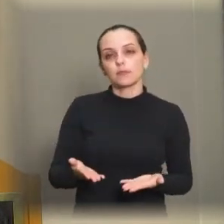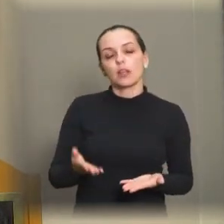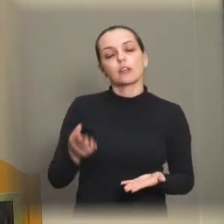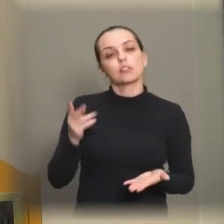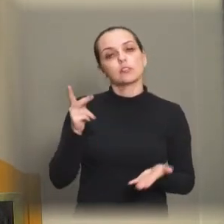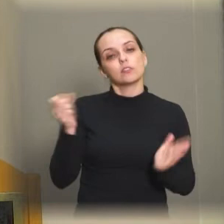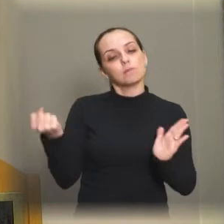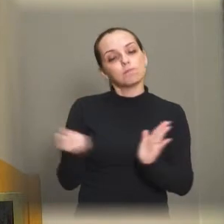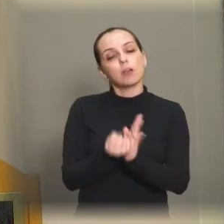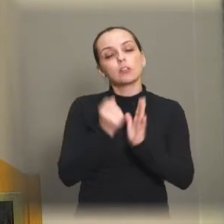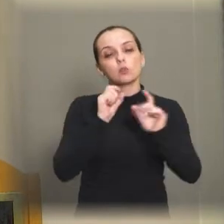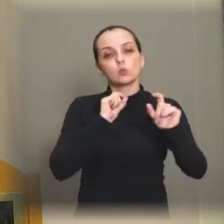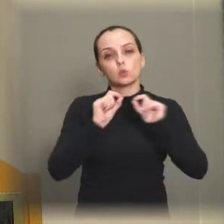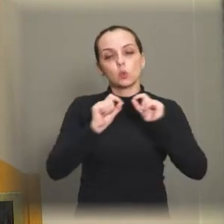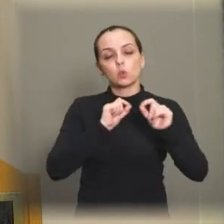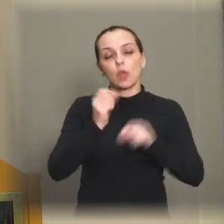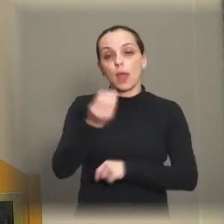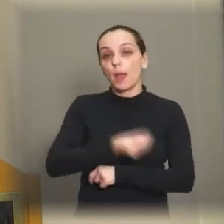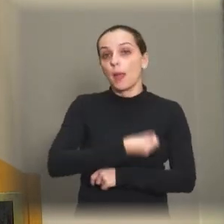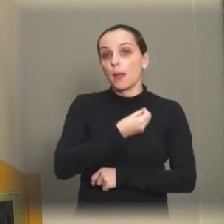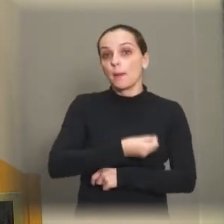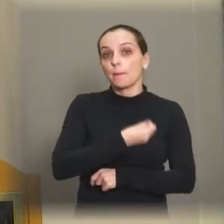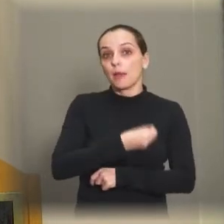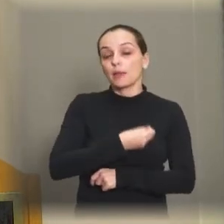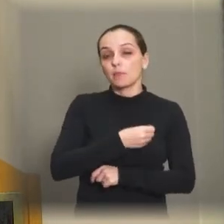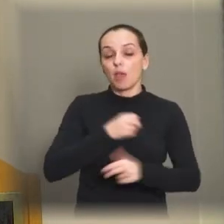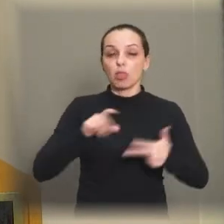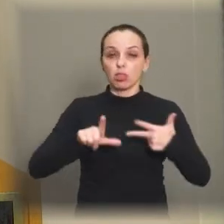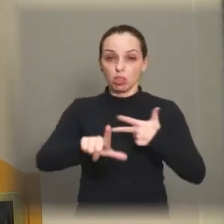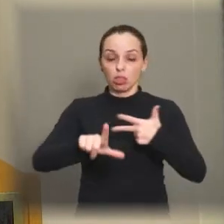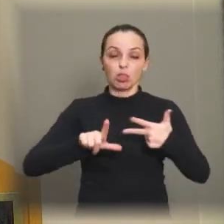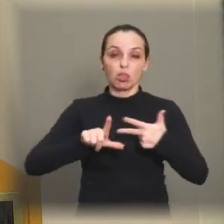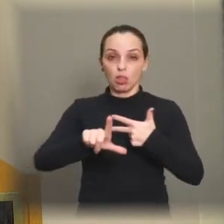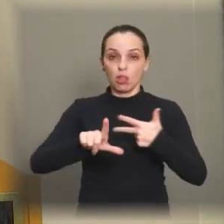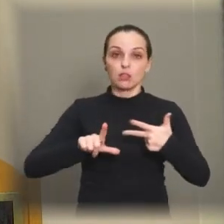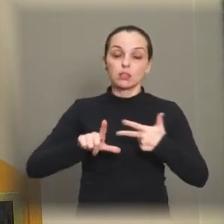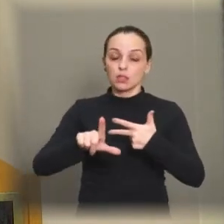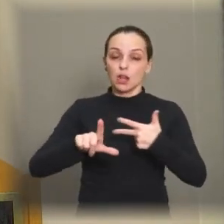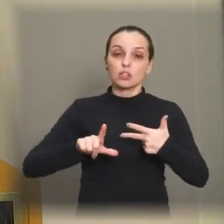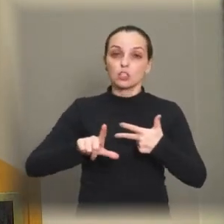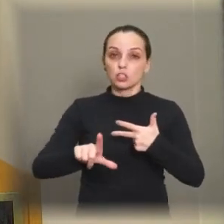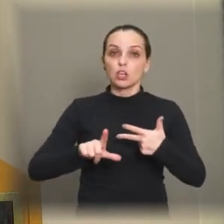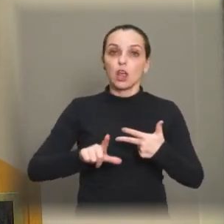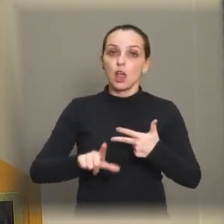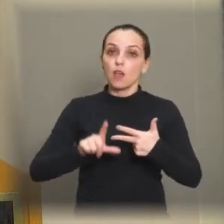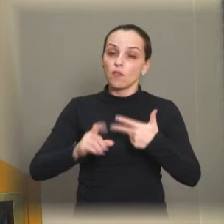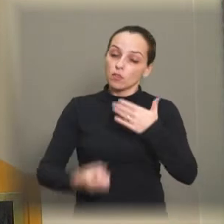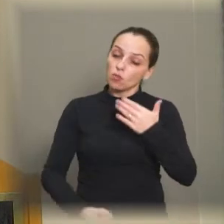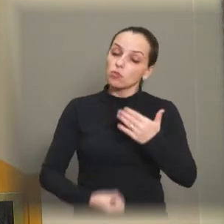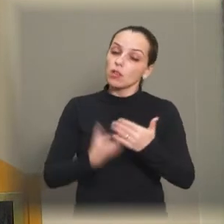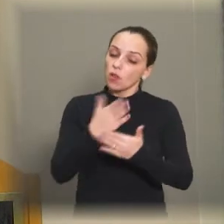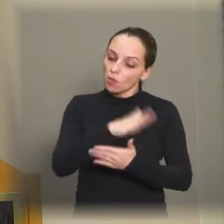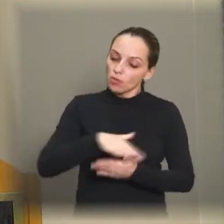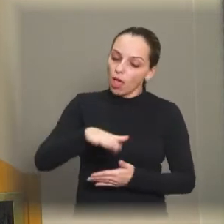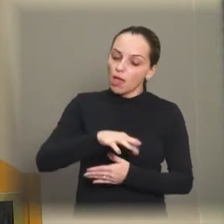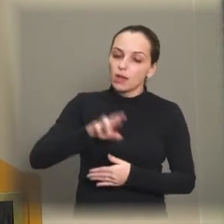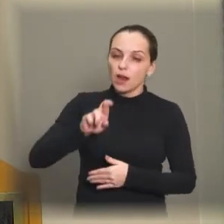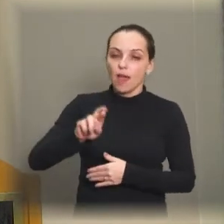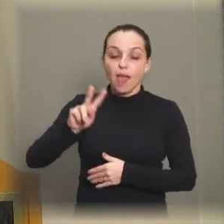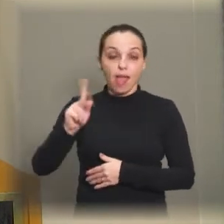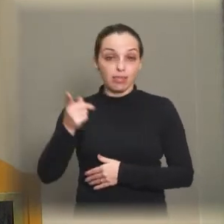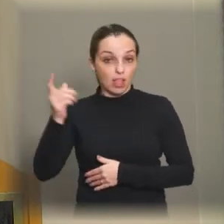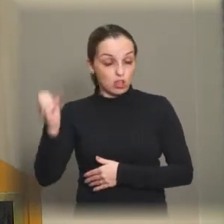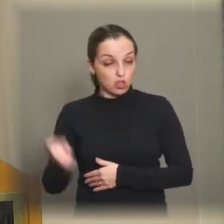registrada também a participação do Legislativo, a inauguração desse espaço, que é tão importante para